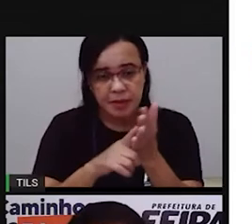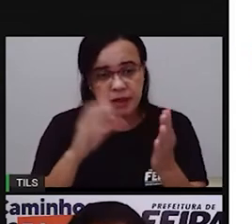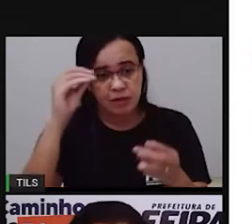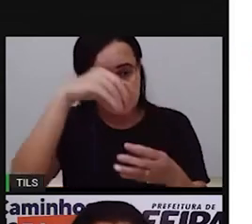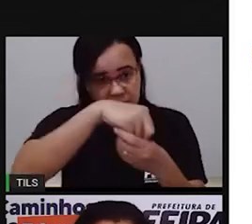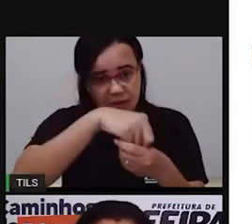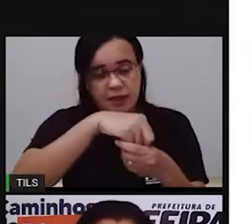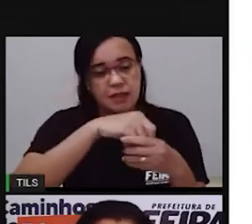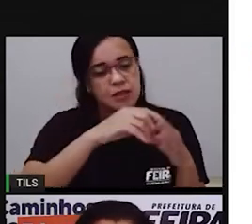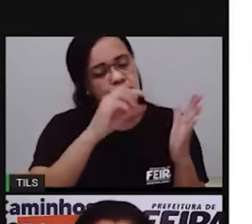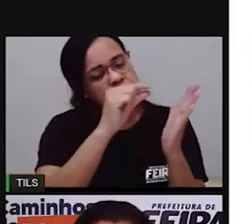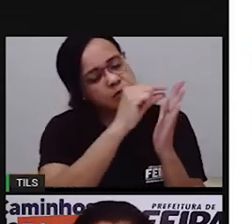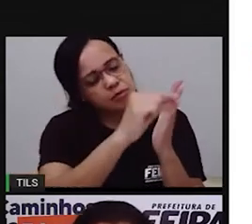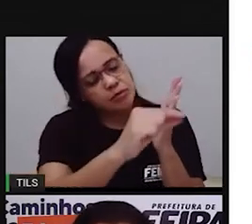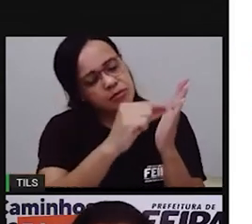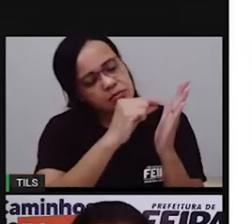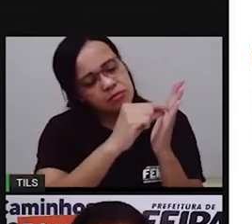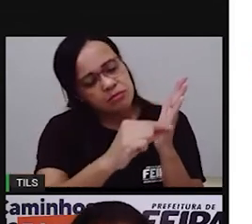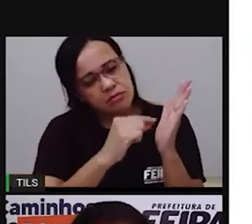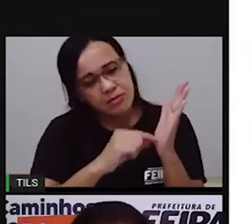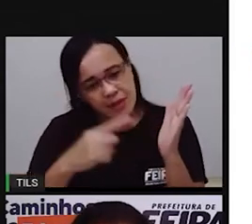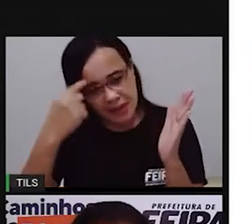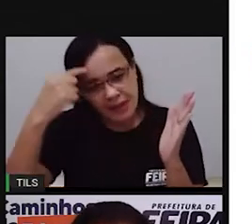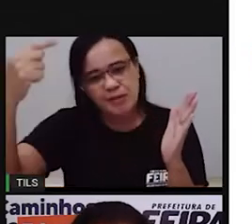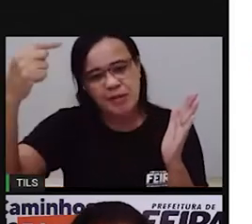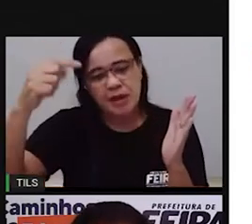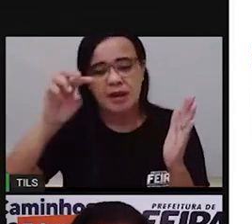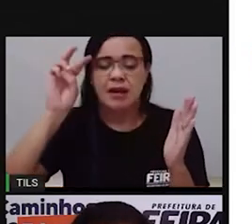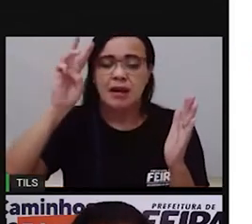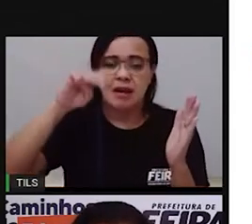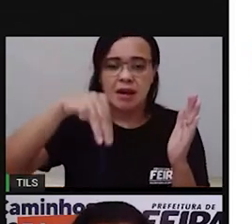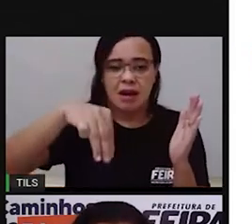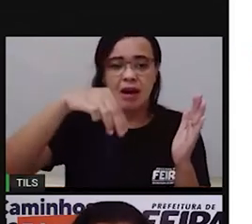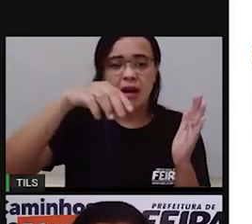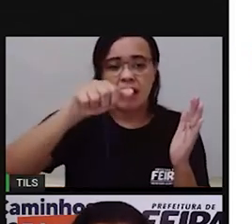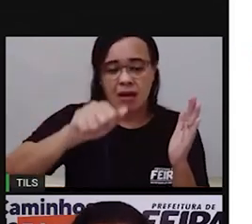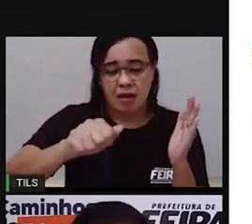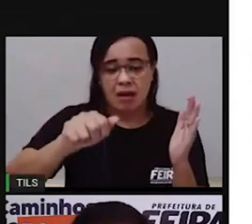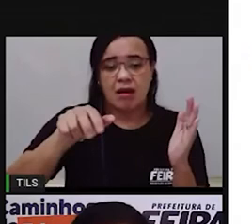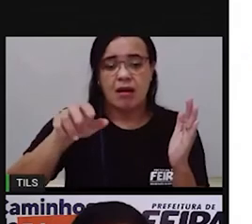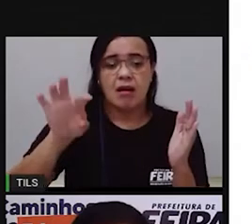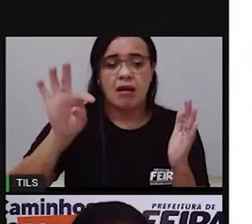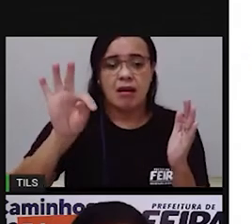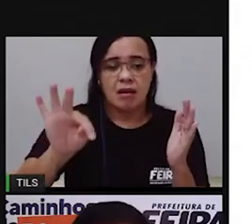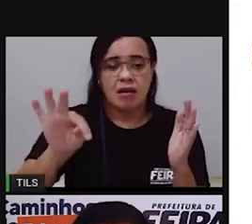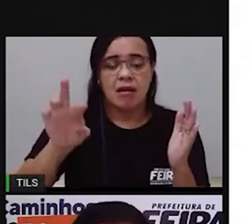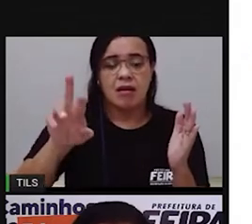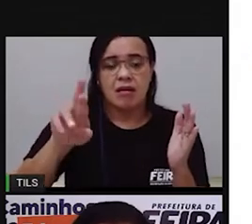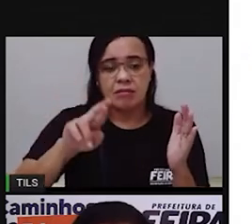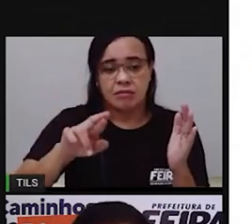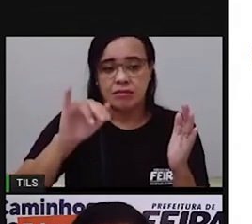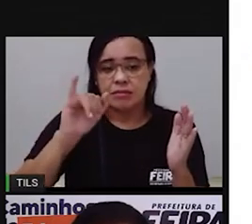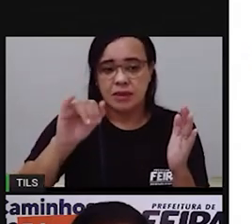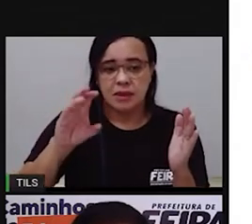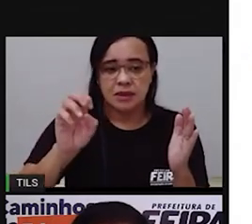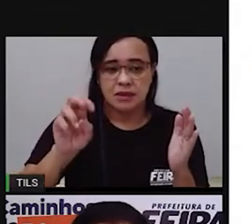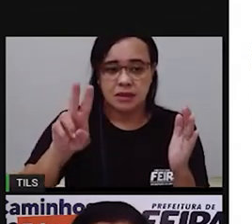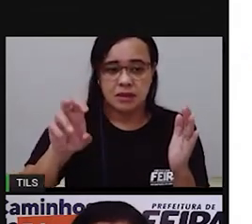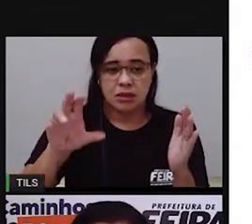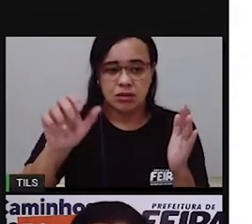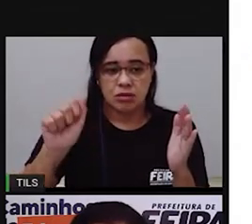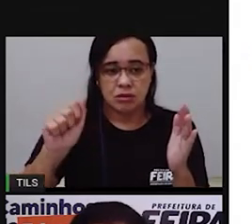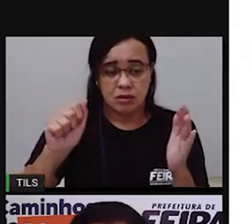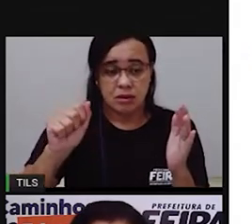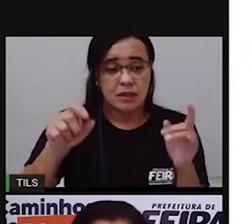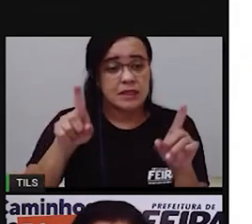de matrícula o período de consumo a data né que aqui está mostrando o consumo da água